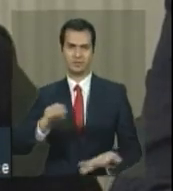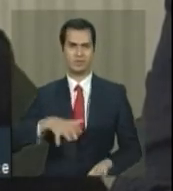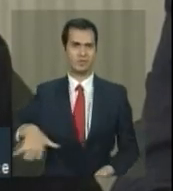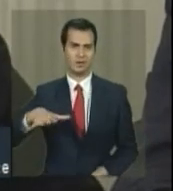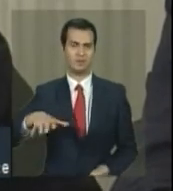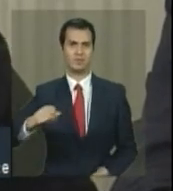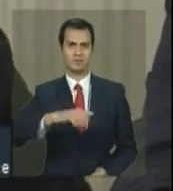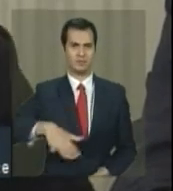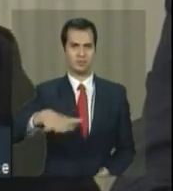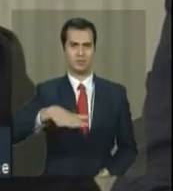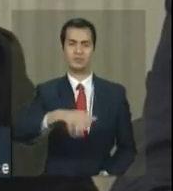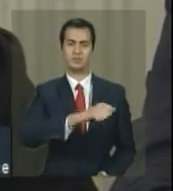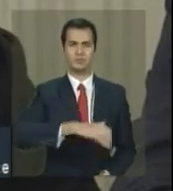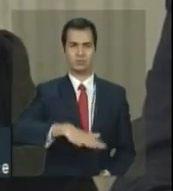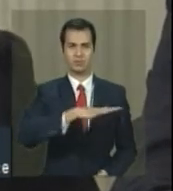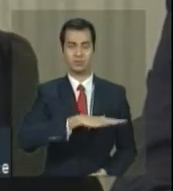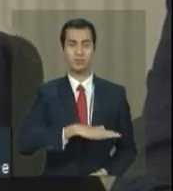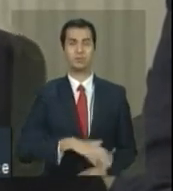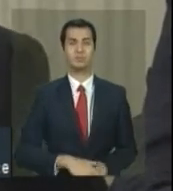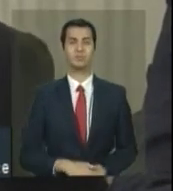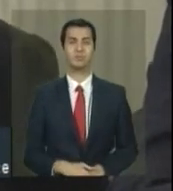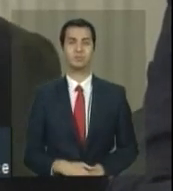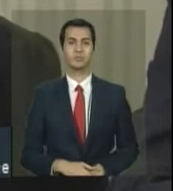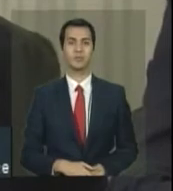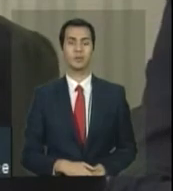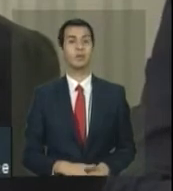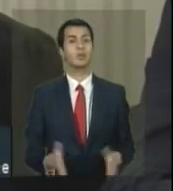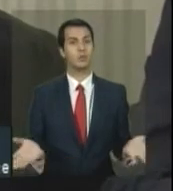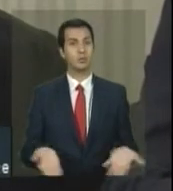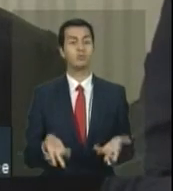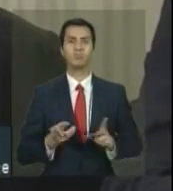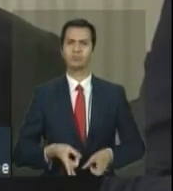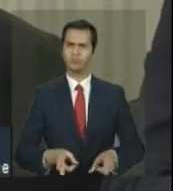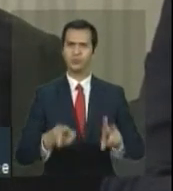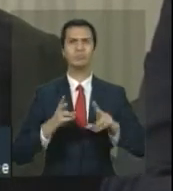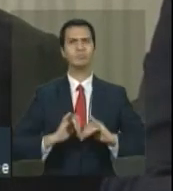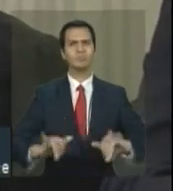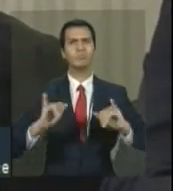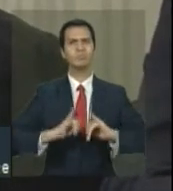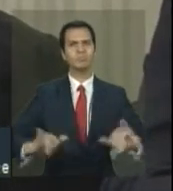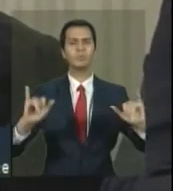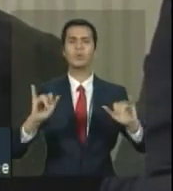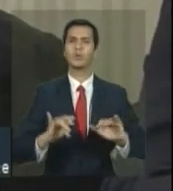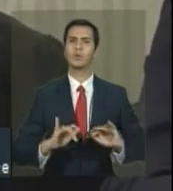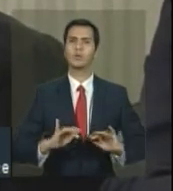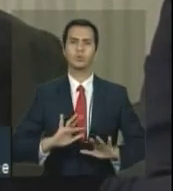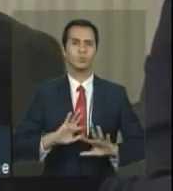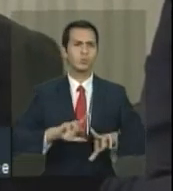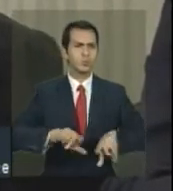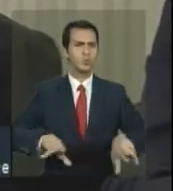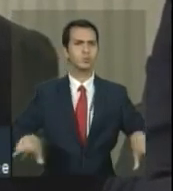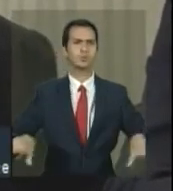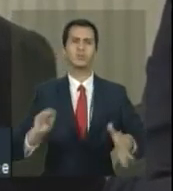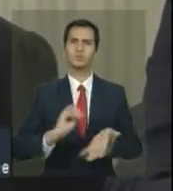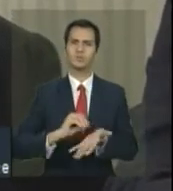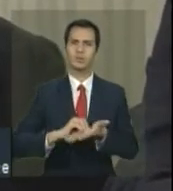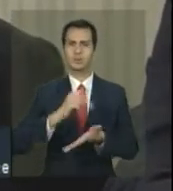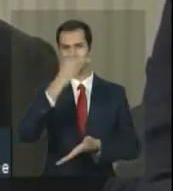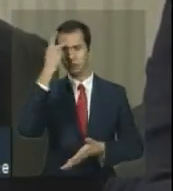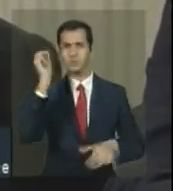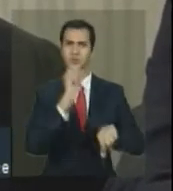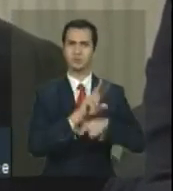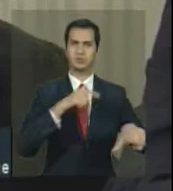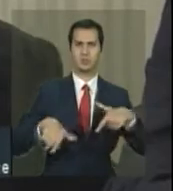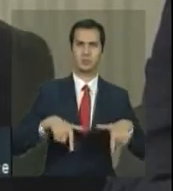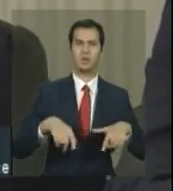A gente tinha um chamamento gigantesco e continua tendo. Em todas as áreas, hoje falta gente qualificada para a construção